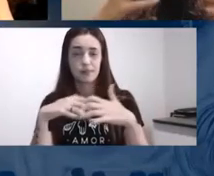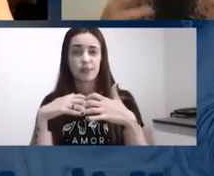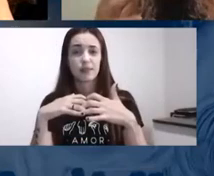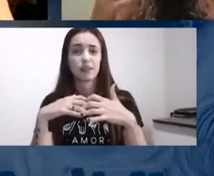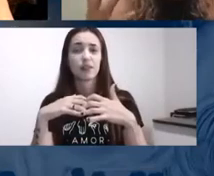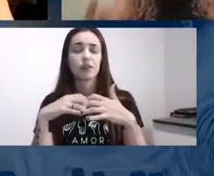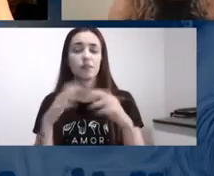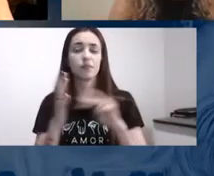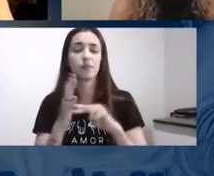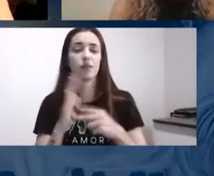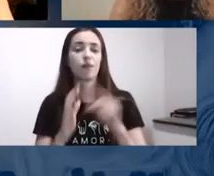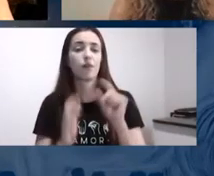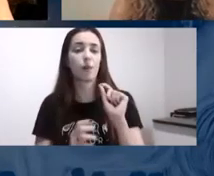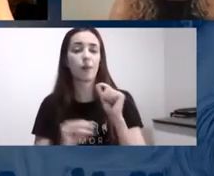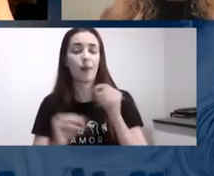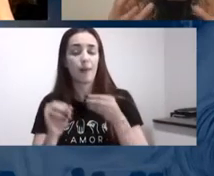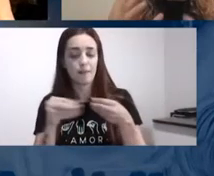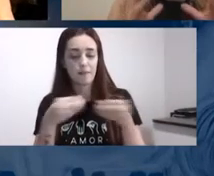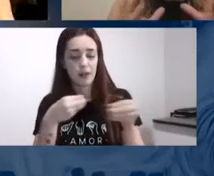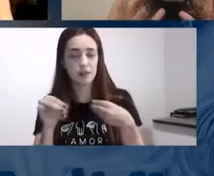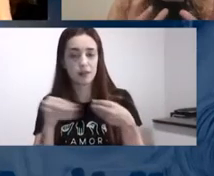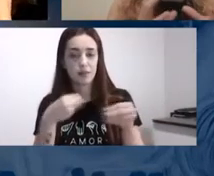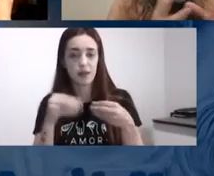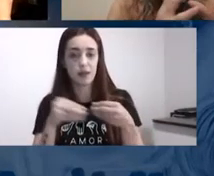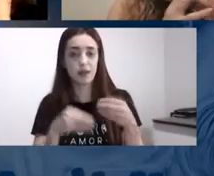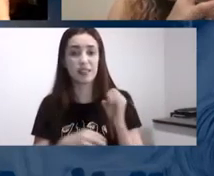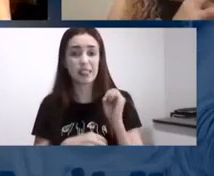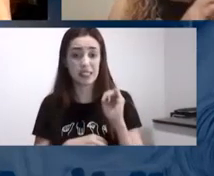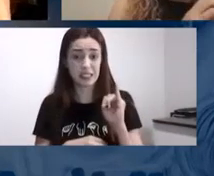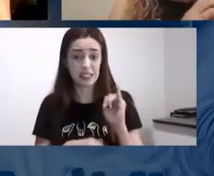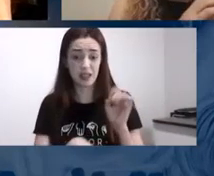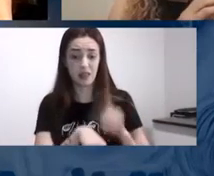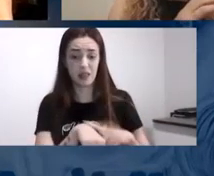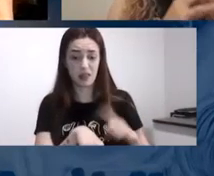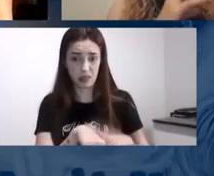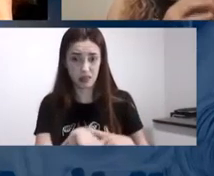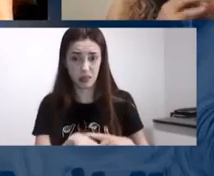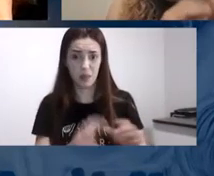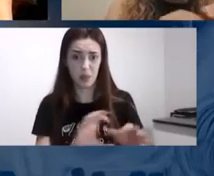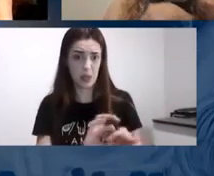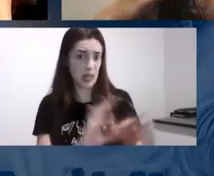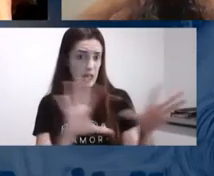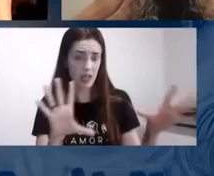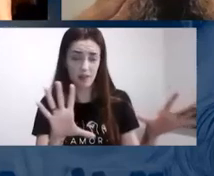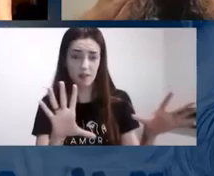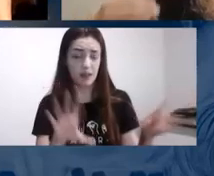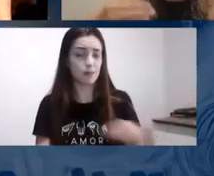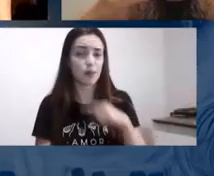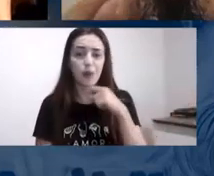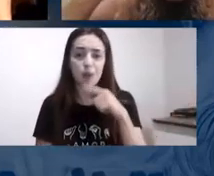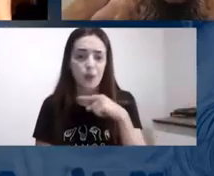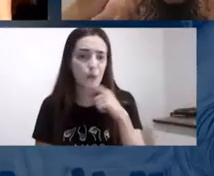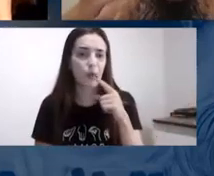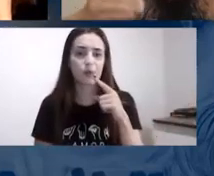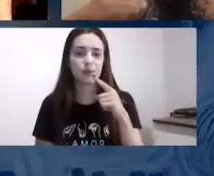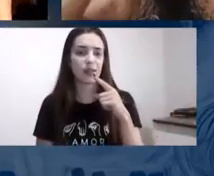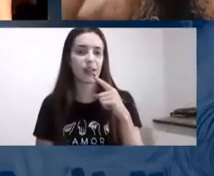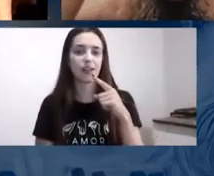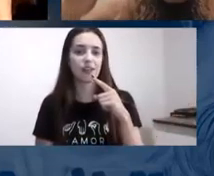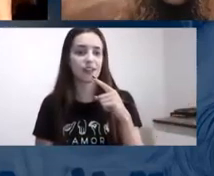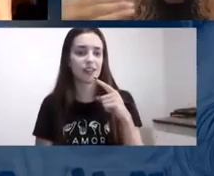é a plasticidade neuronal quanto mais tempo eu funciono de um jeito mais fácil fica eu ativar